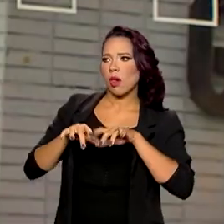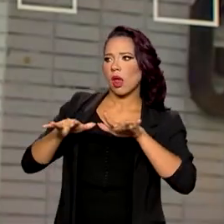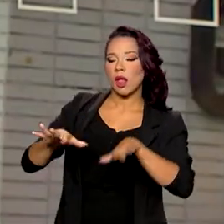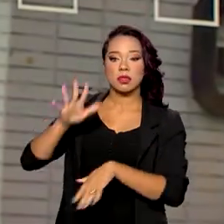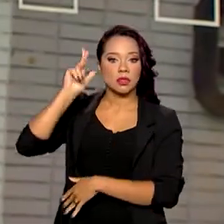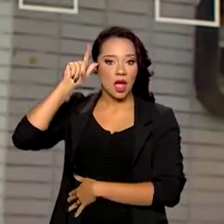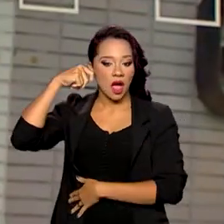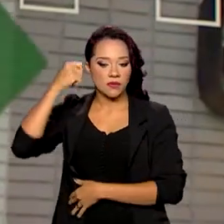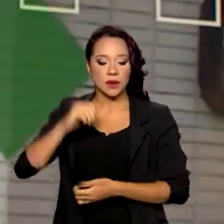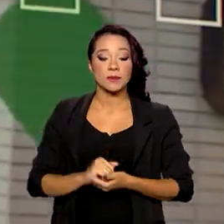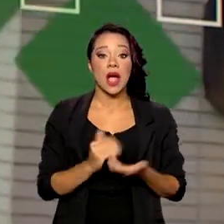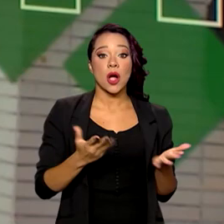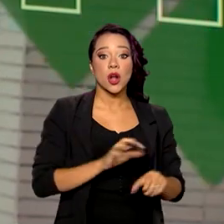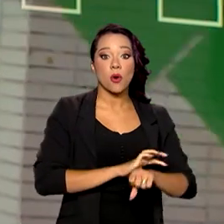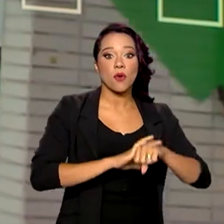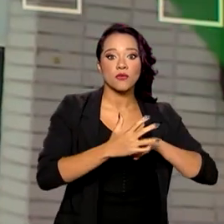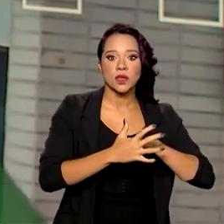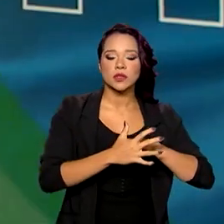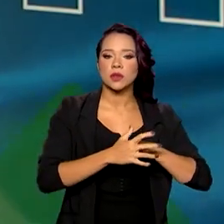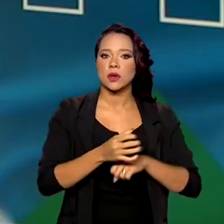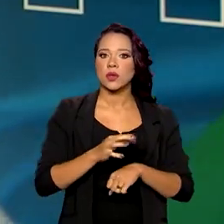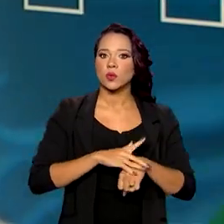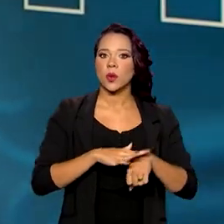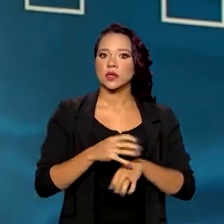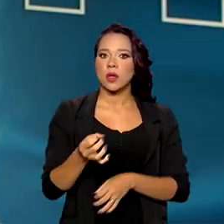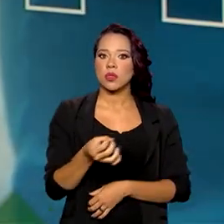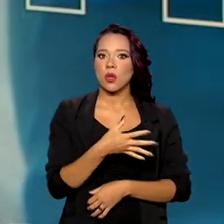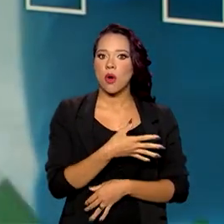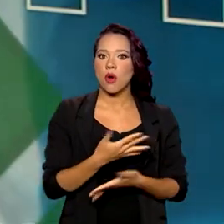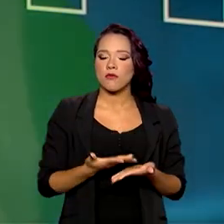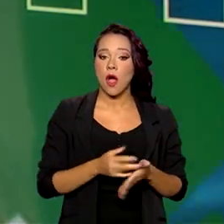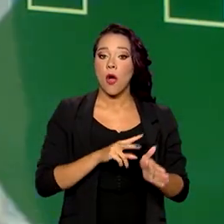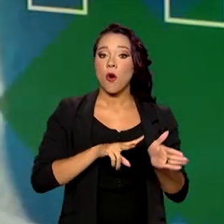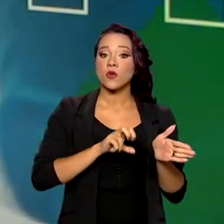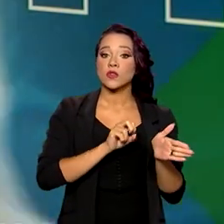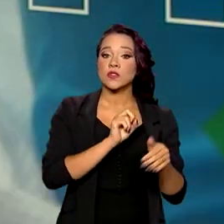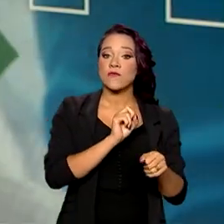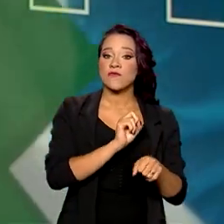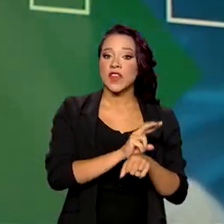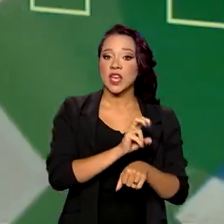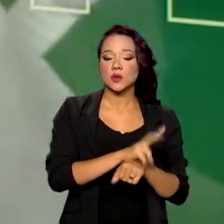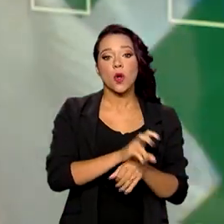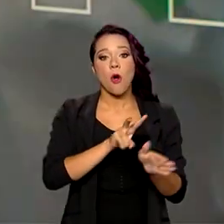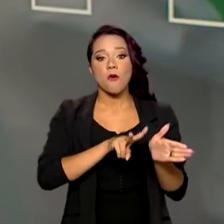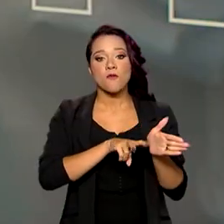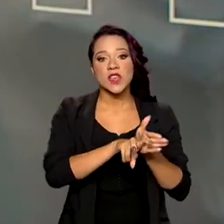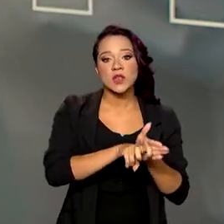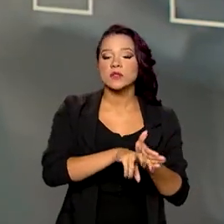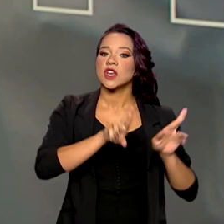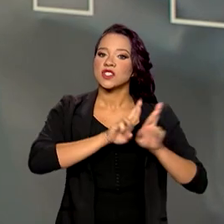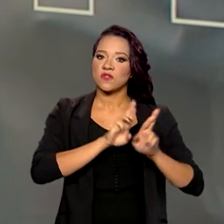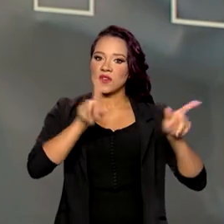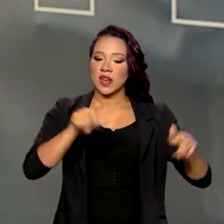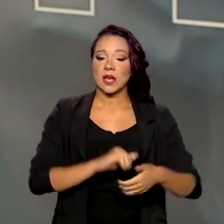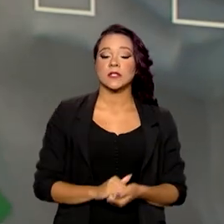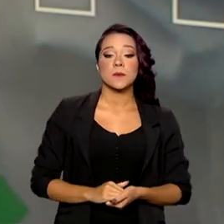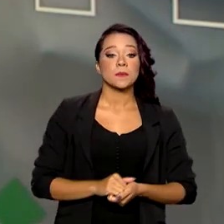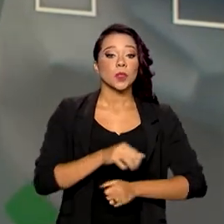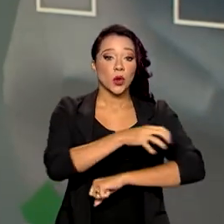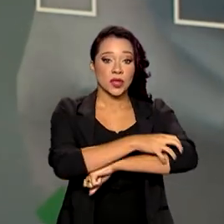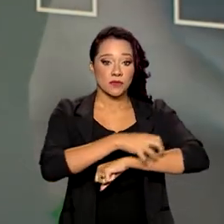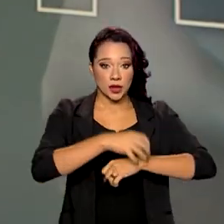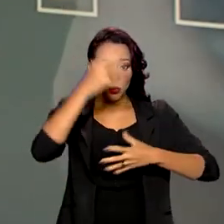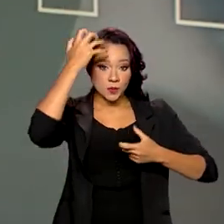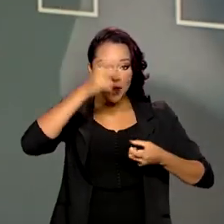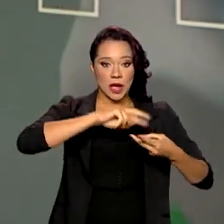África. Já a Covid, uma doença nova. Os vírus são diferentes. É um vírus de DNA, o da varíola dos macacos.